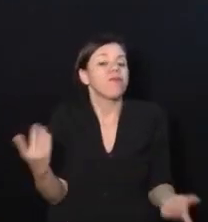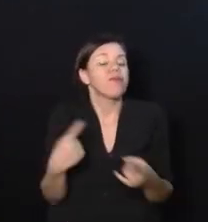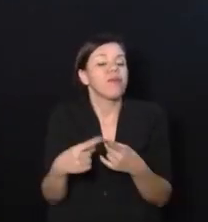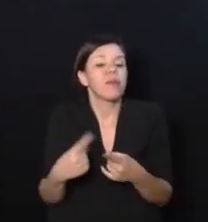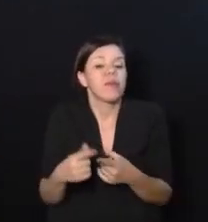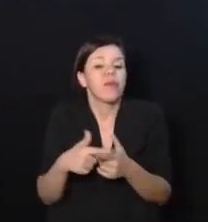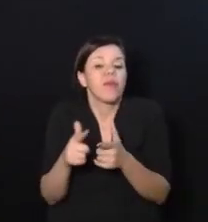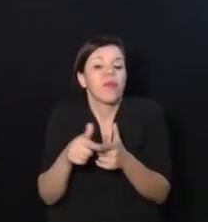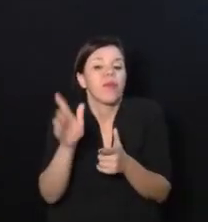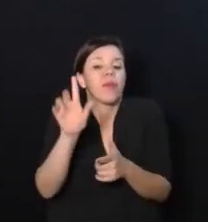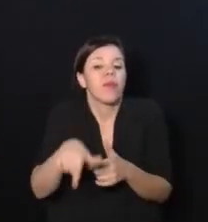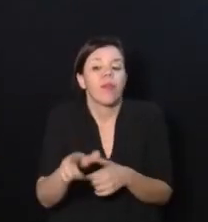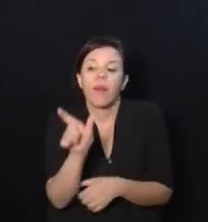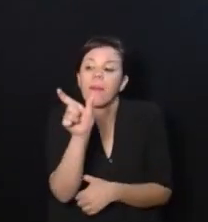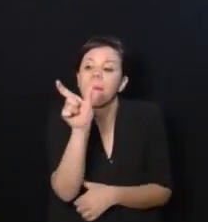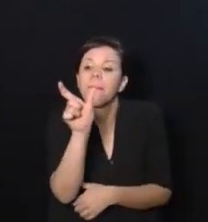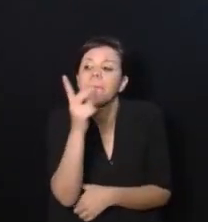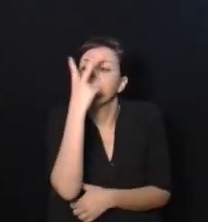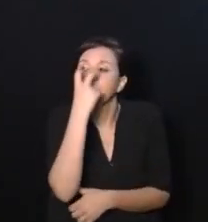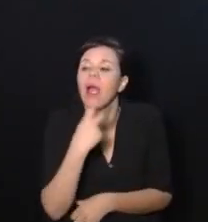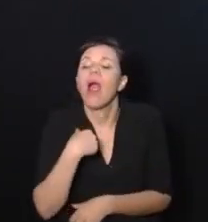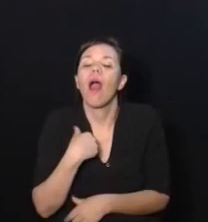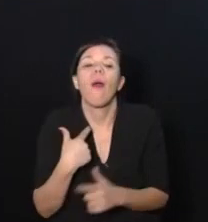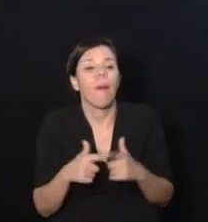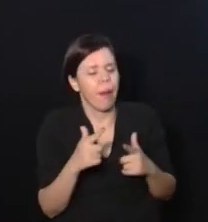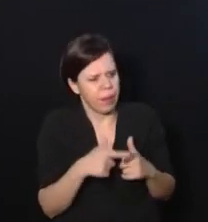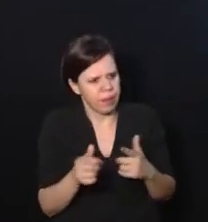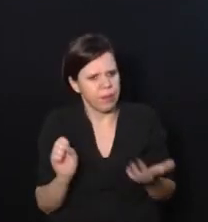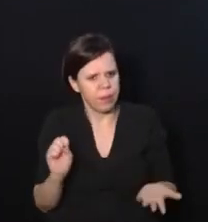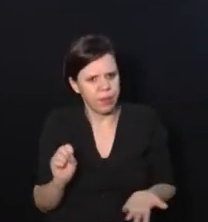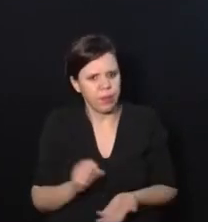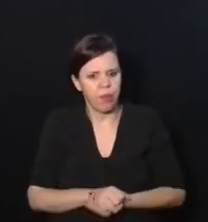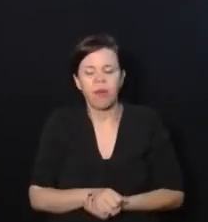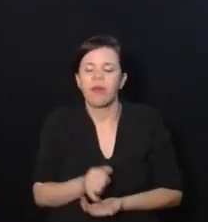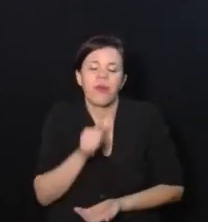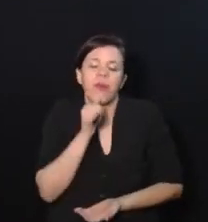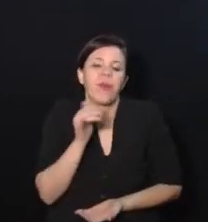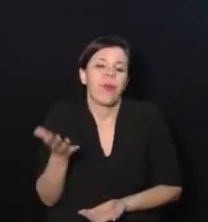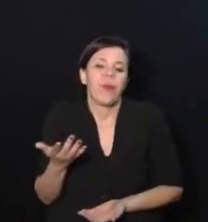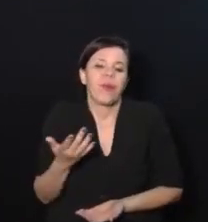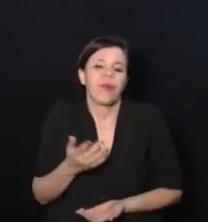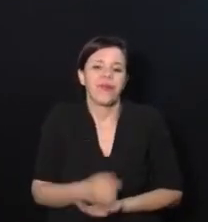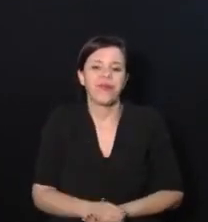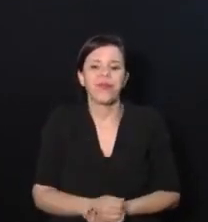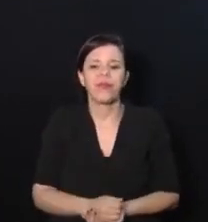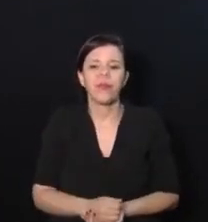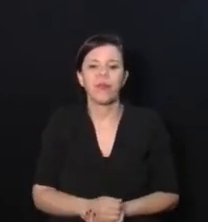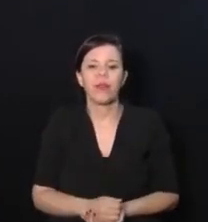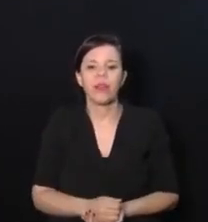problema com isso? Eu tenho que ter algum problema com o fato de, por exemplo, eu não estar